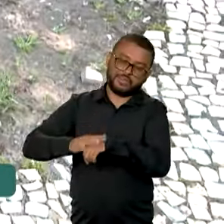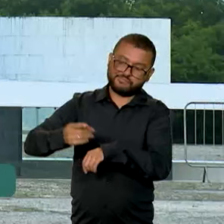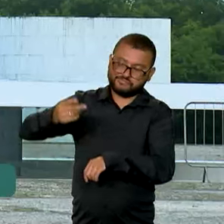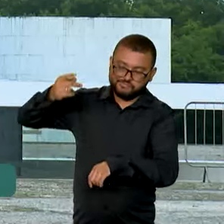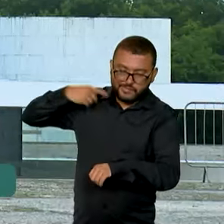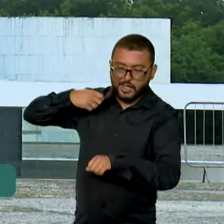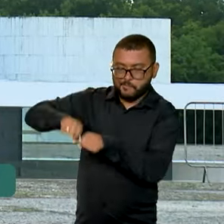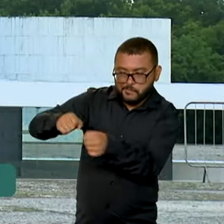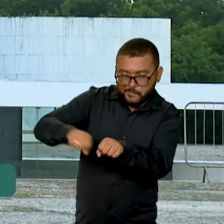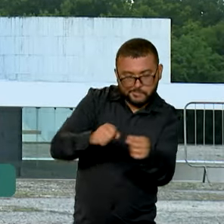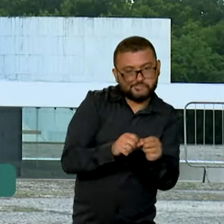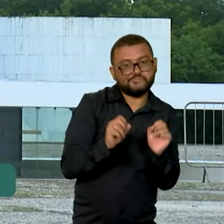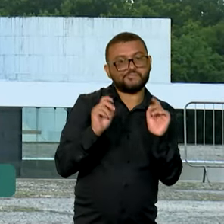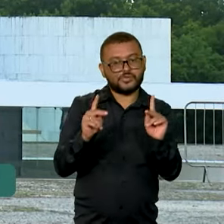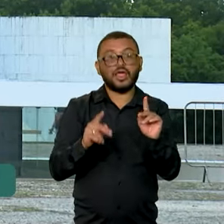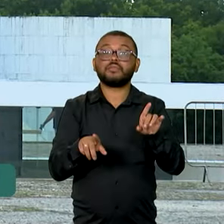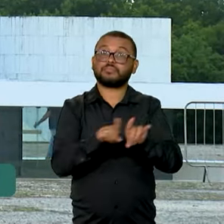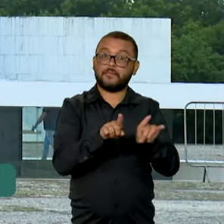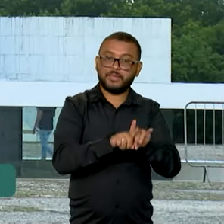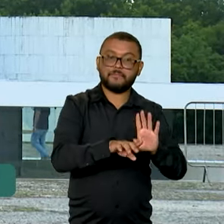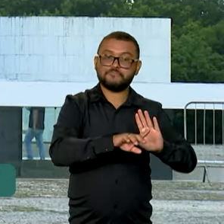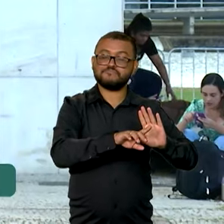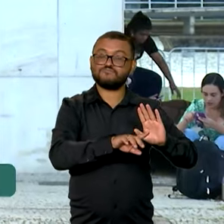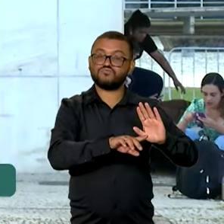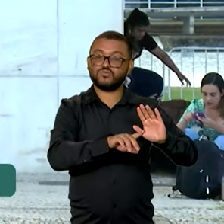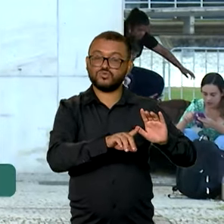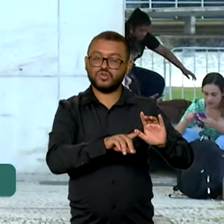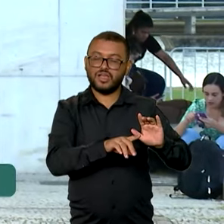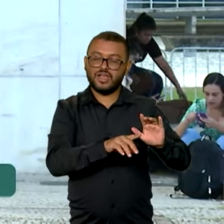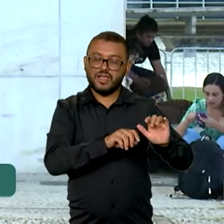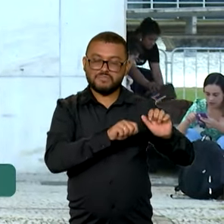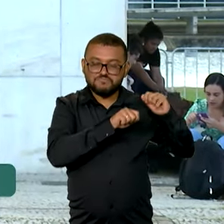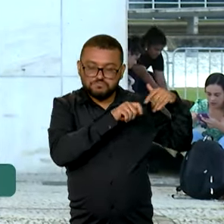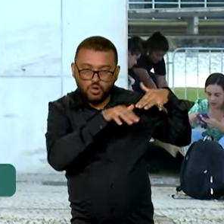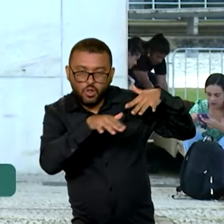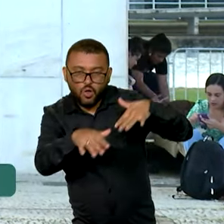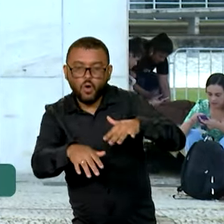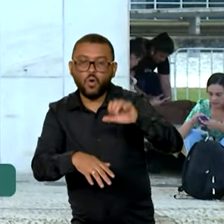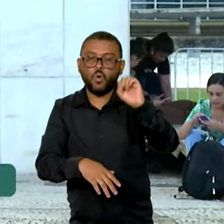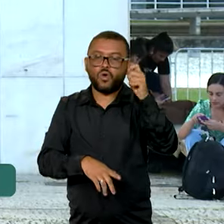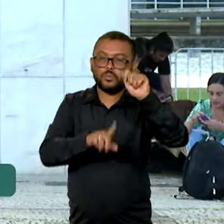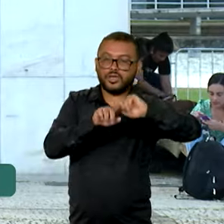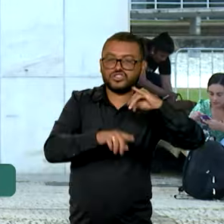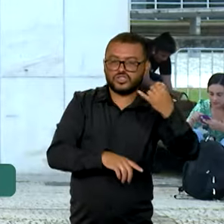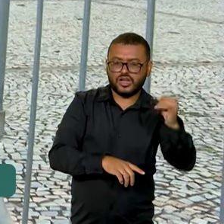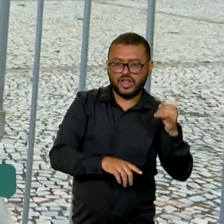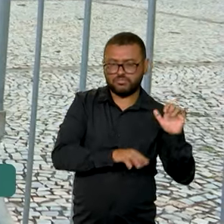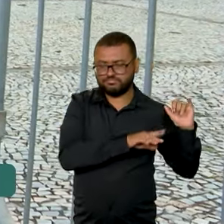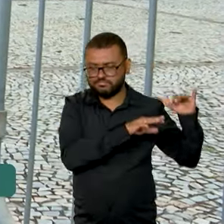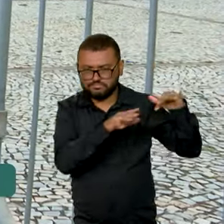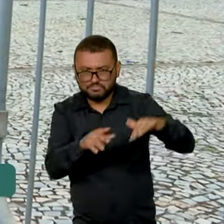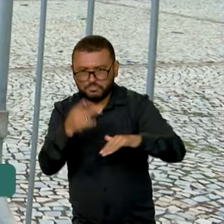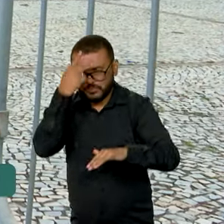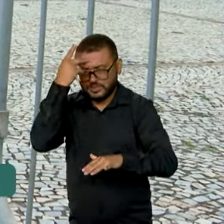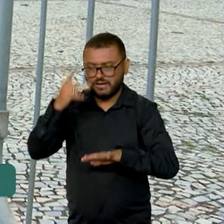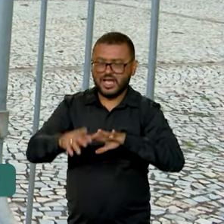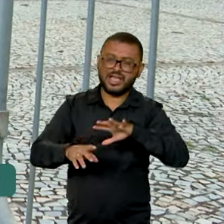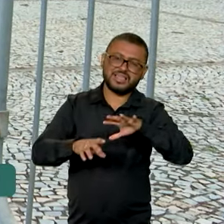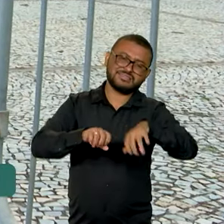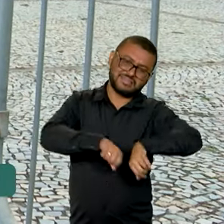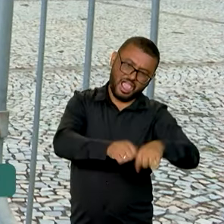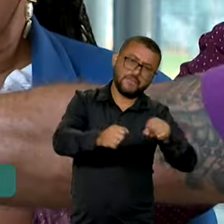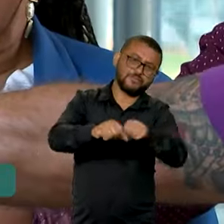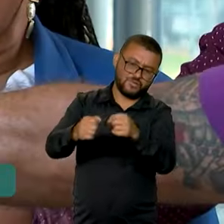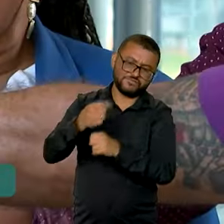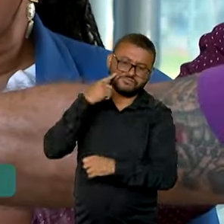praça. Segundo ele, os ataques de 8 de janeiro de 2023 à sede dos três poderes agravaram muito a